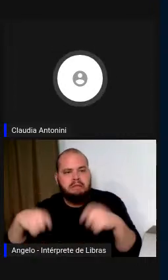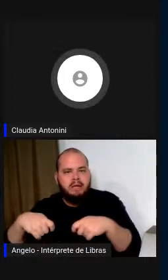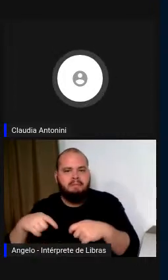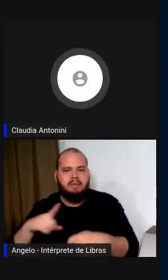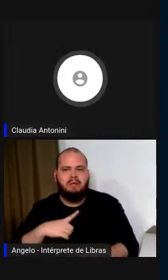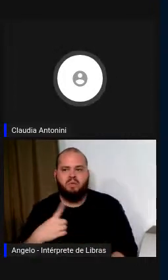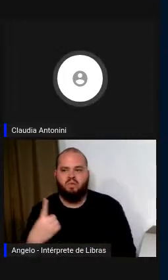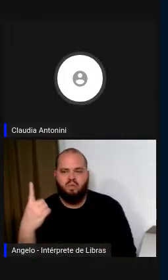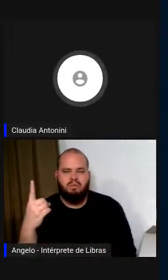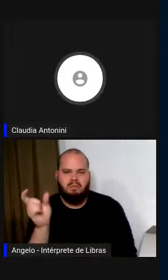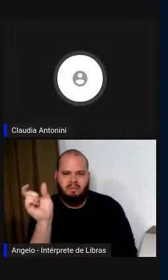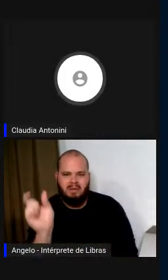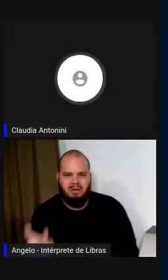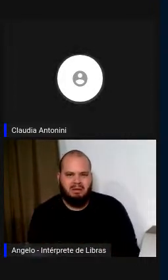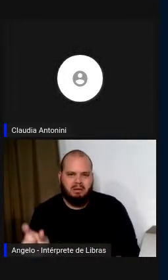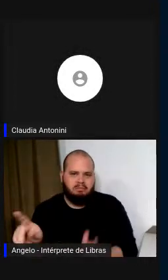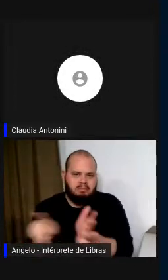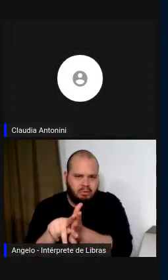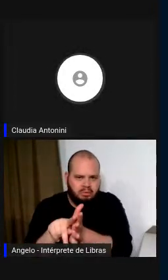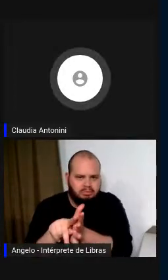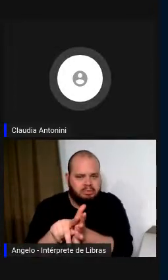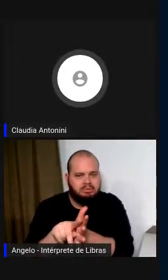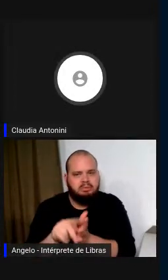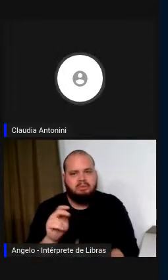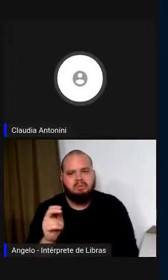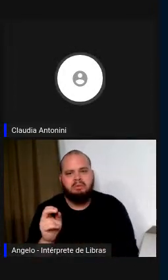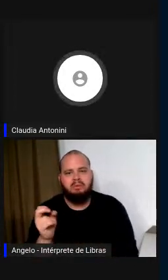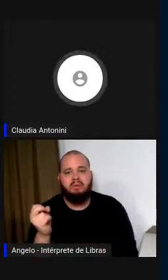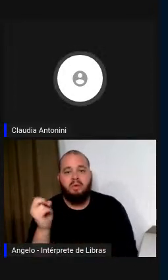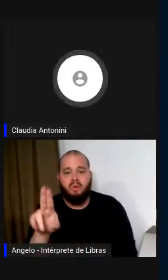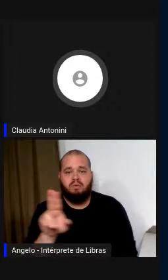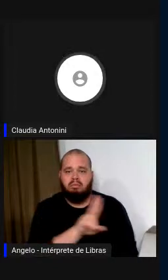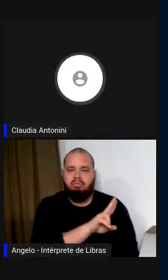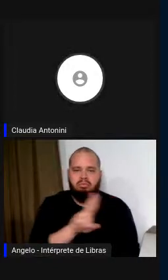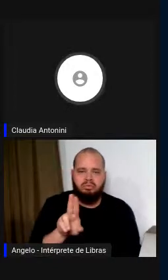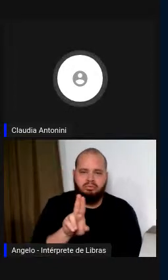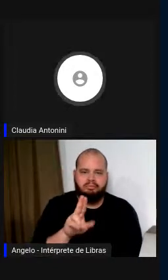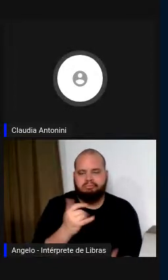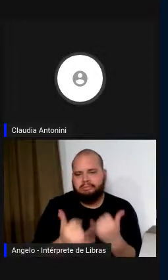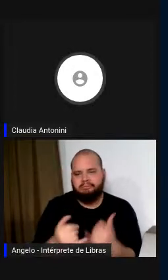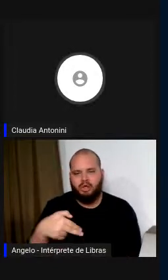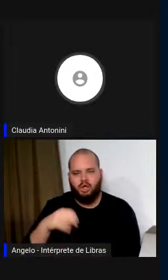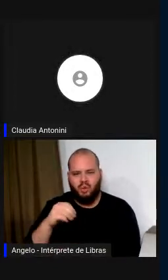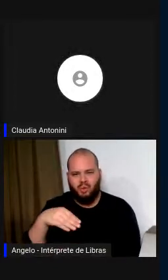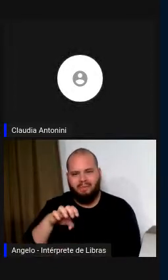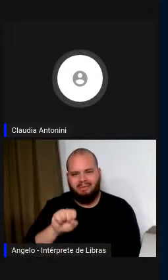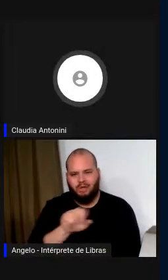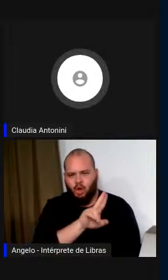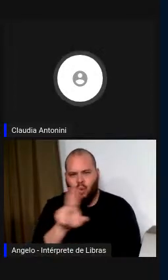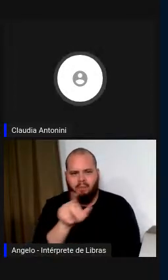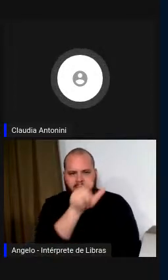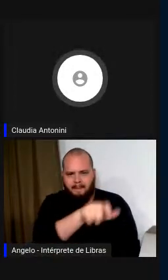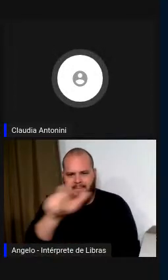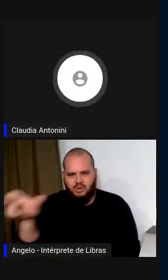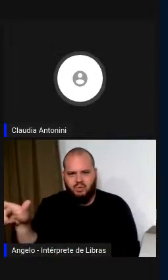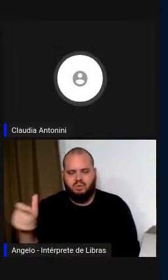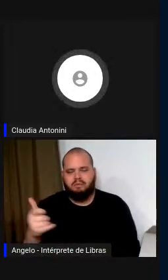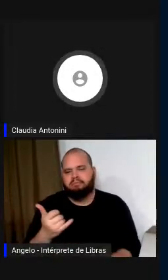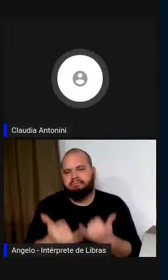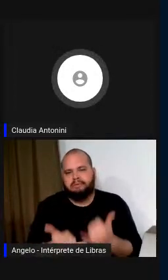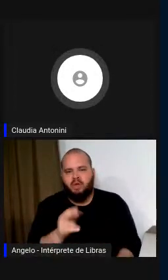unidades terminológicas, por um lado, ou nomes, se falamos dos nomes, por exemplo, nomes próprios, nomes de